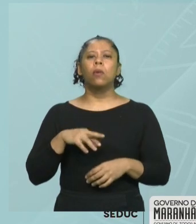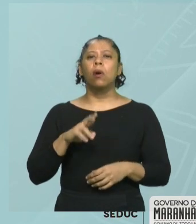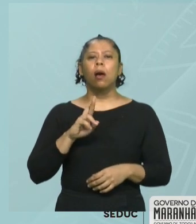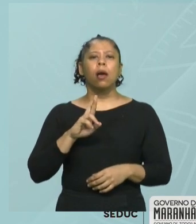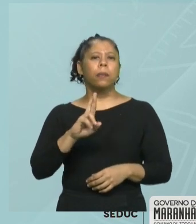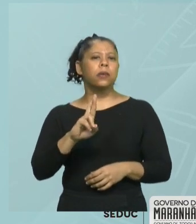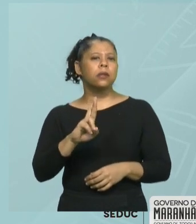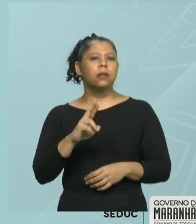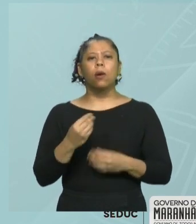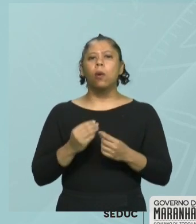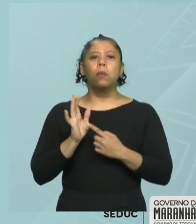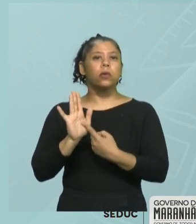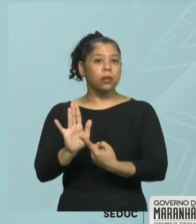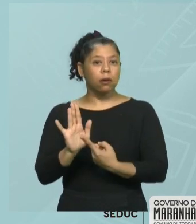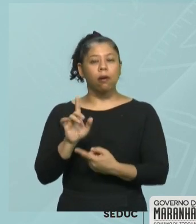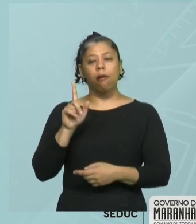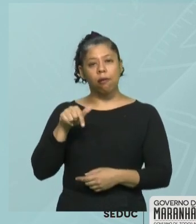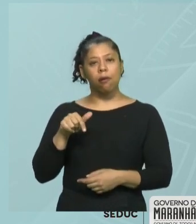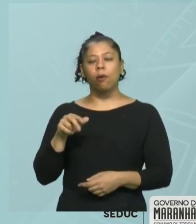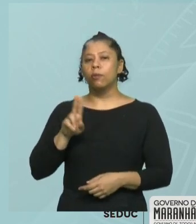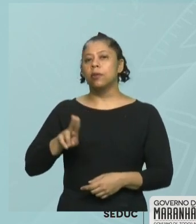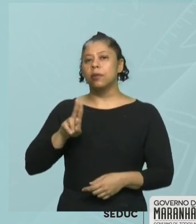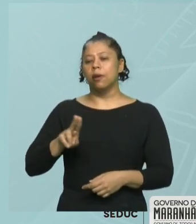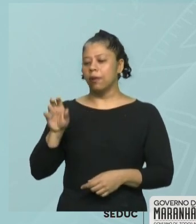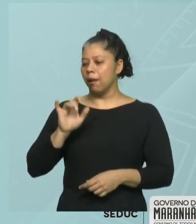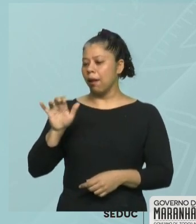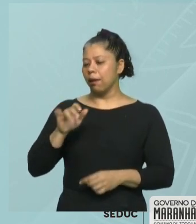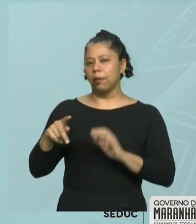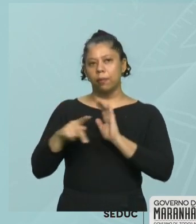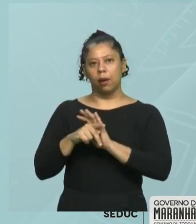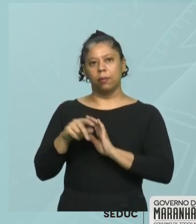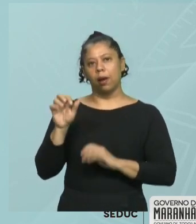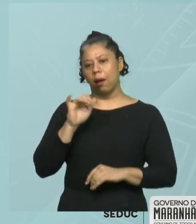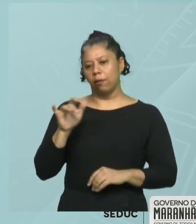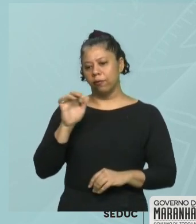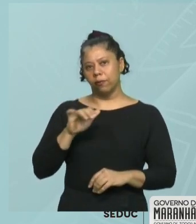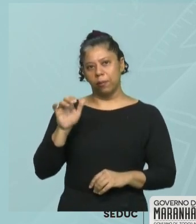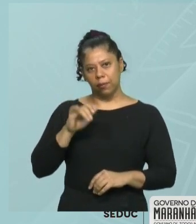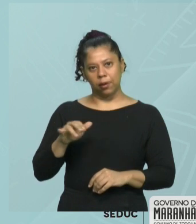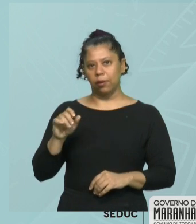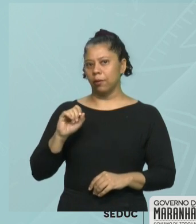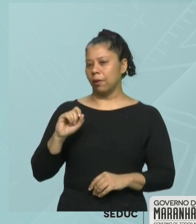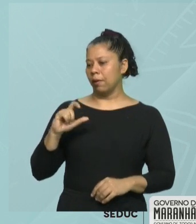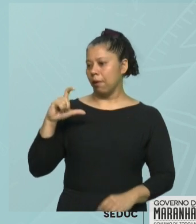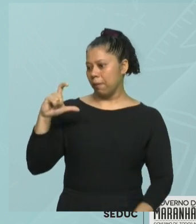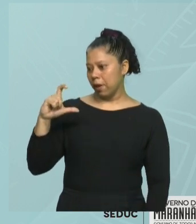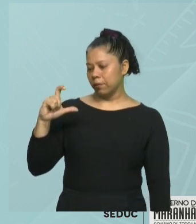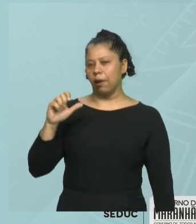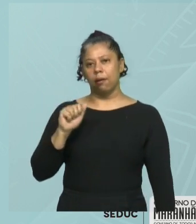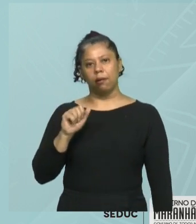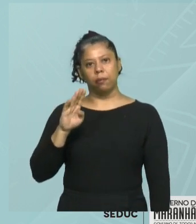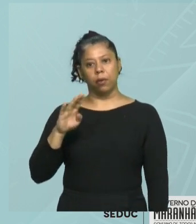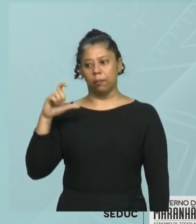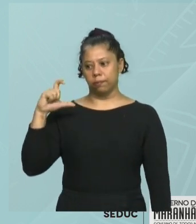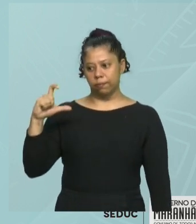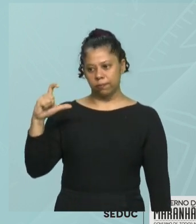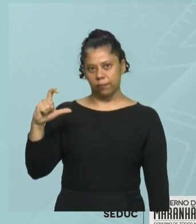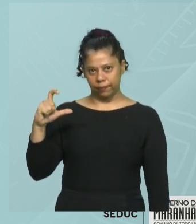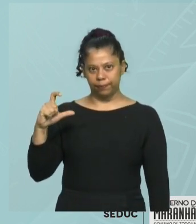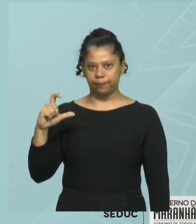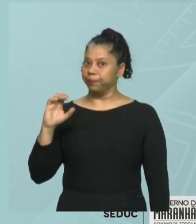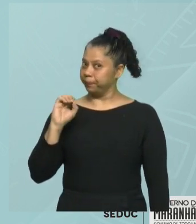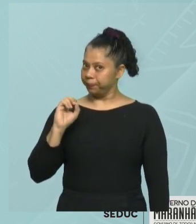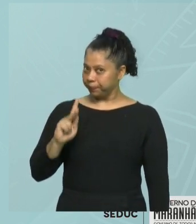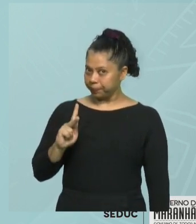conjunto é utilizando as letras do nosso alfabeto, só que maiúscula. A, B, letra maiúscula.